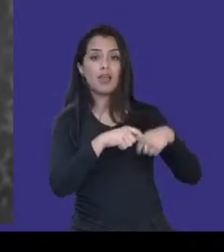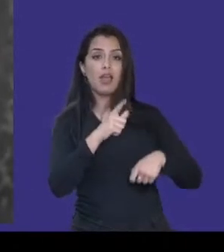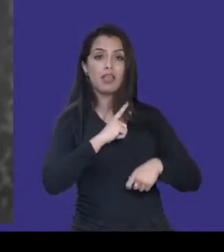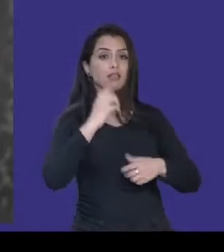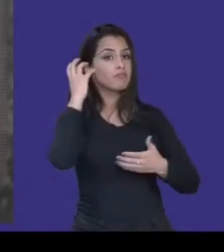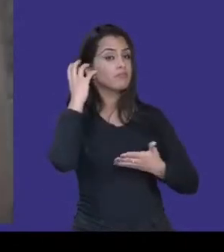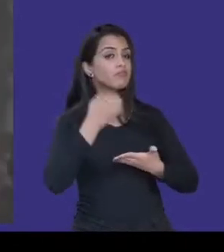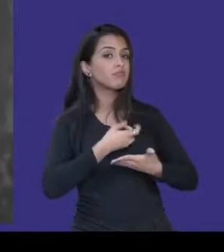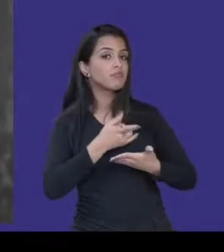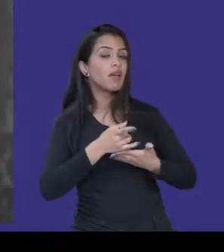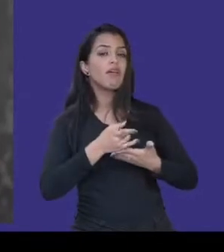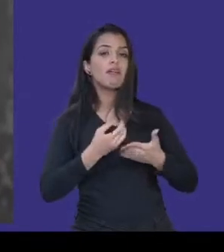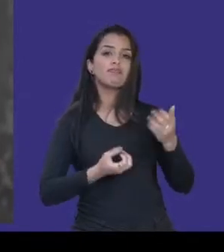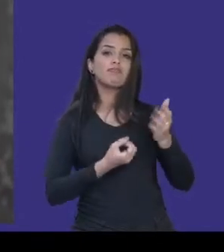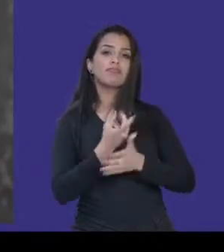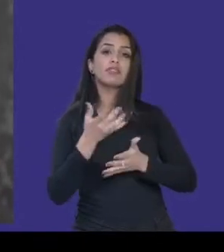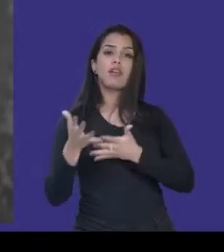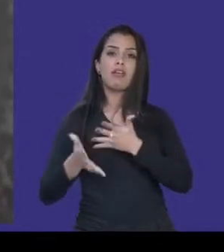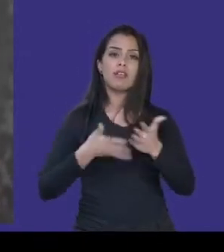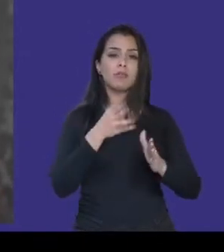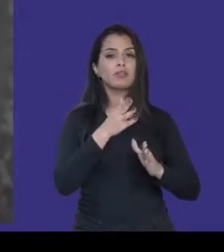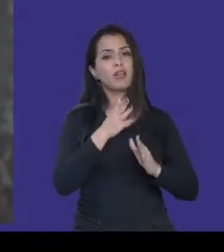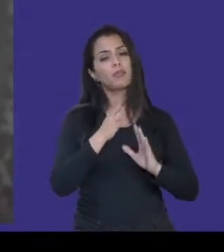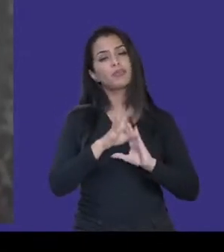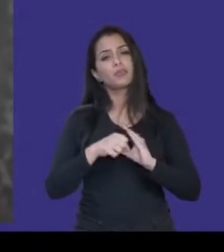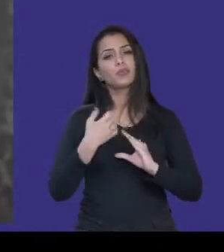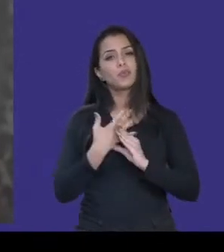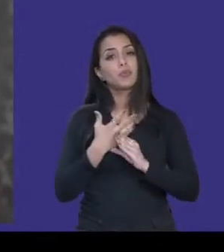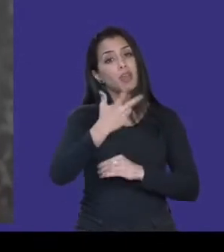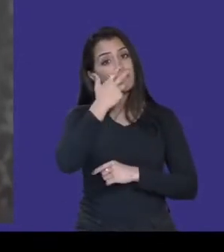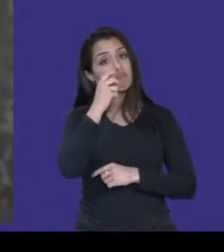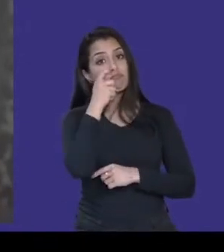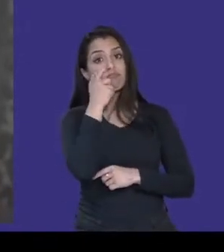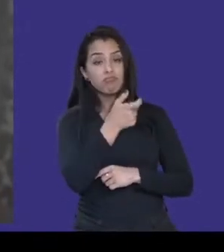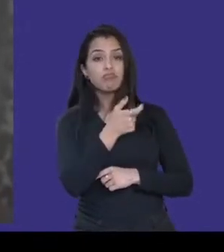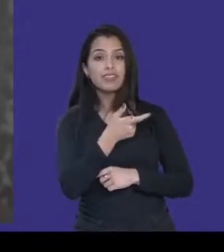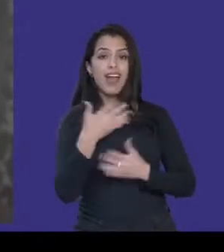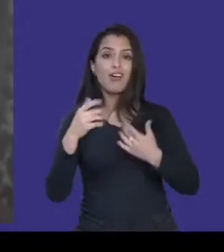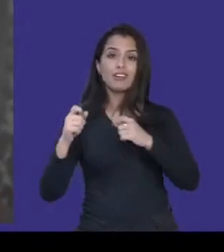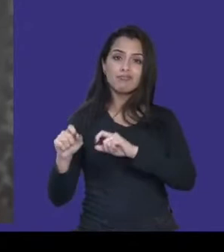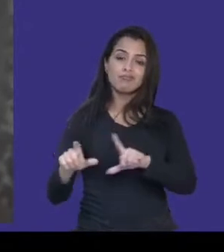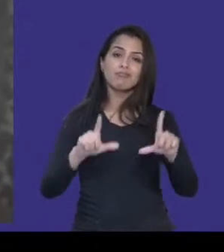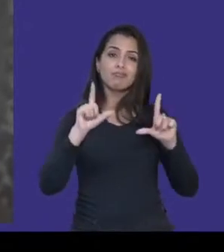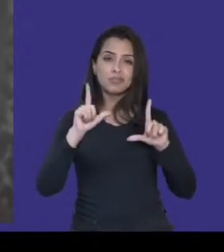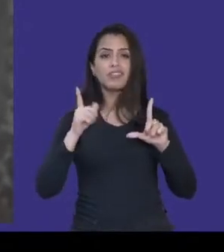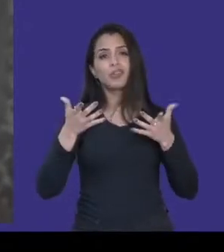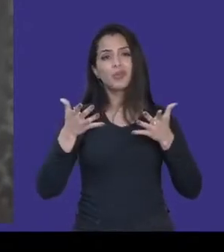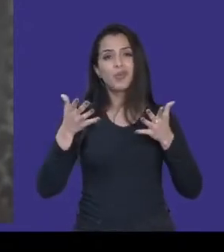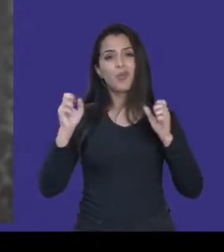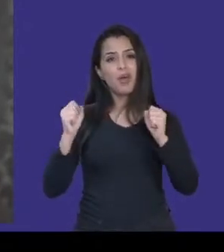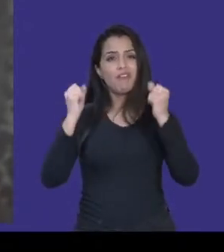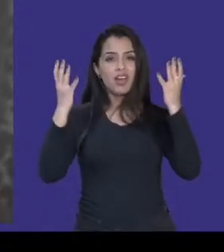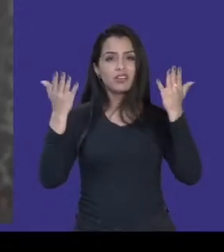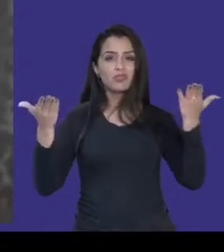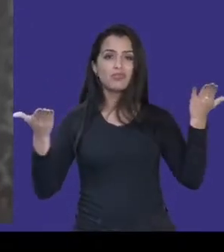libras que a gente citou para o YouTube. Aliás, achei até interessante a chamada feita para esse nosso evento, né? Que, basicamente, foi isso. Foi